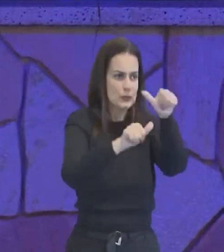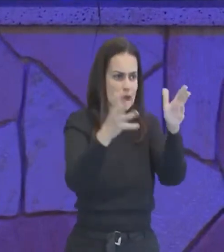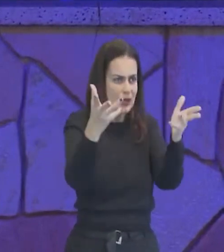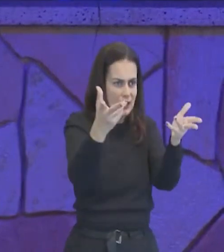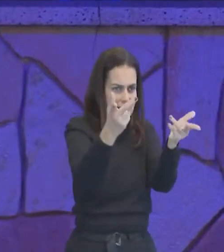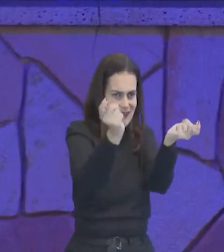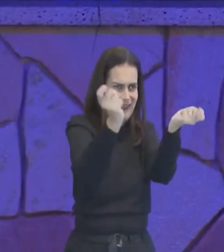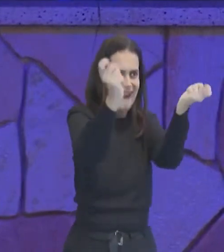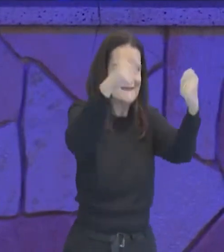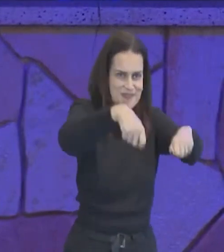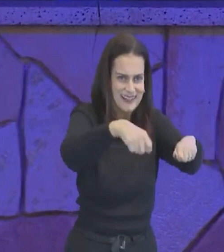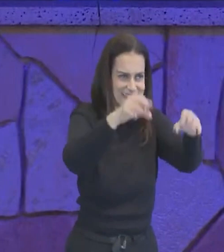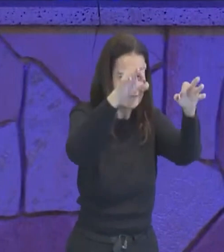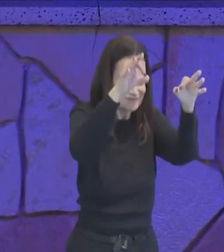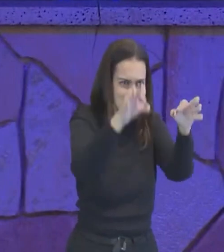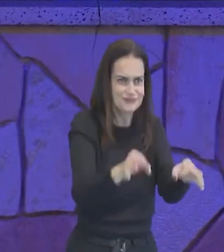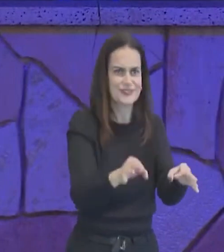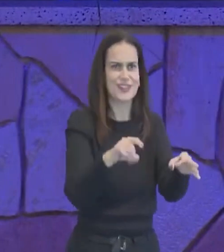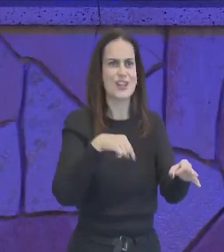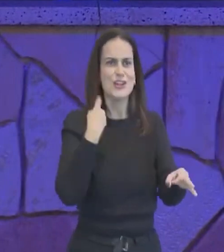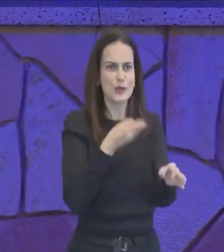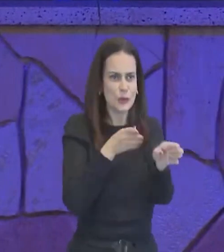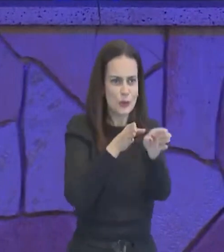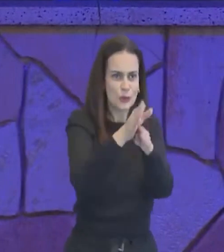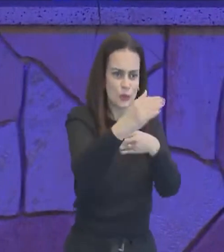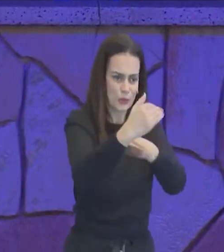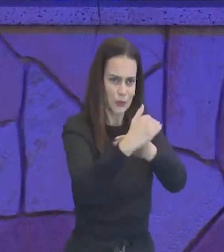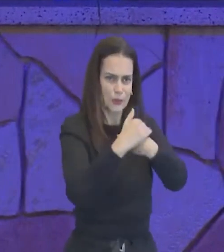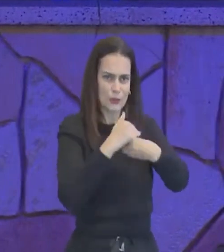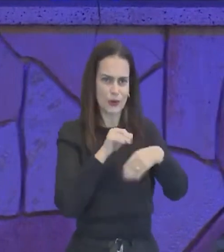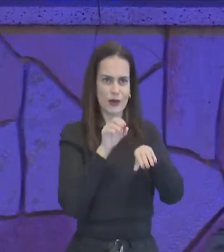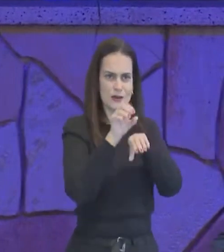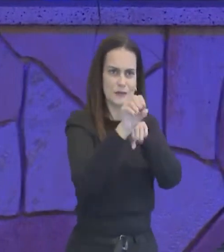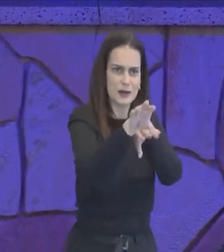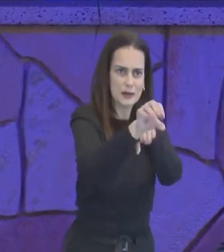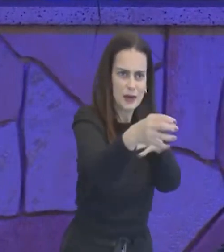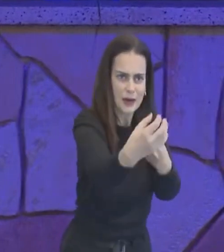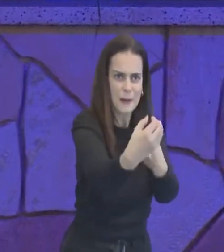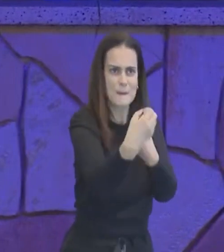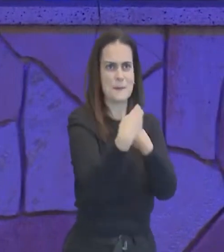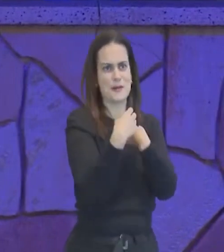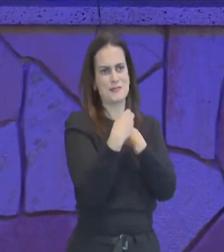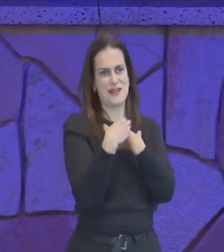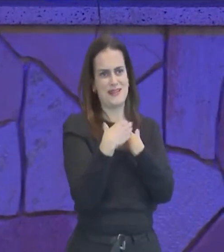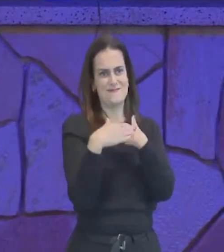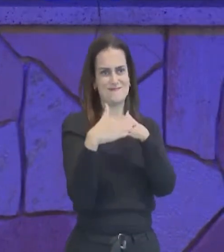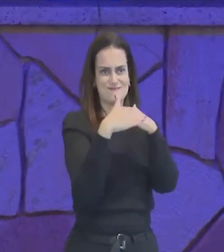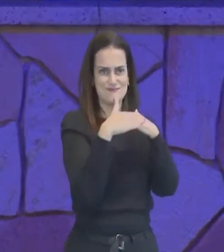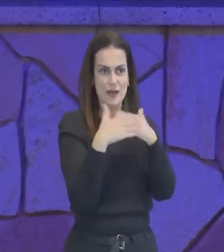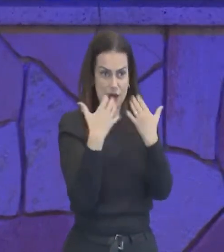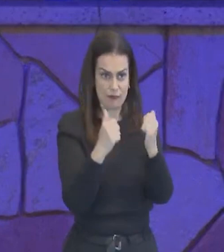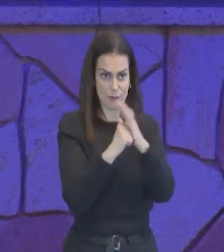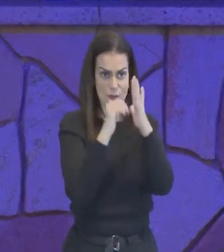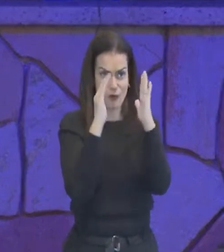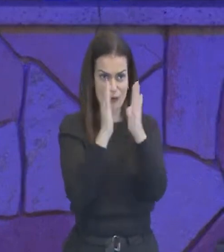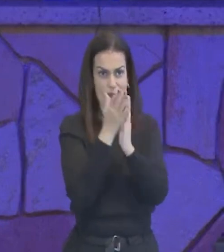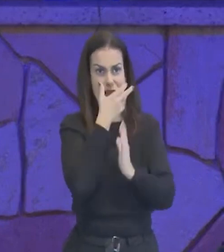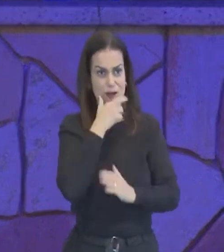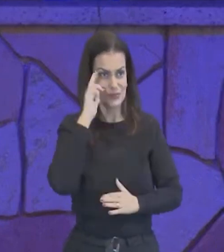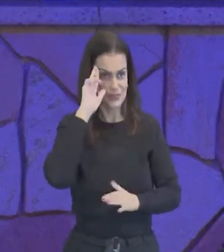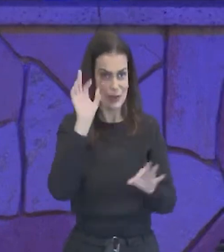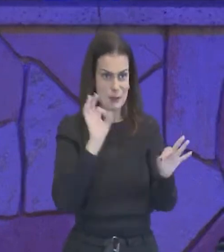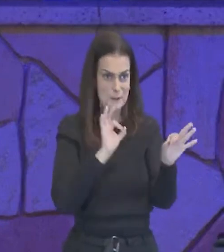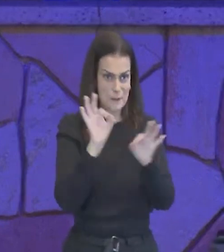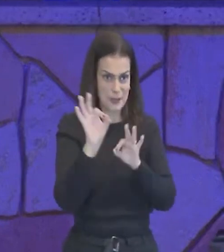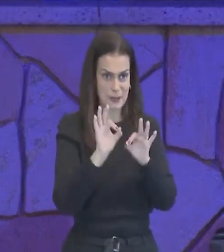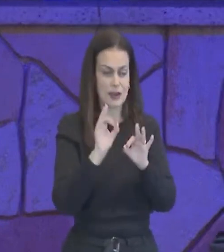capazes, de nos instruirmos, a nós mesmos, em primeiro lugar, vamos orar ao Senhor, e vamos nos preparar, para o